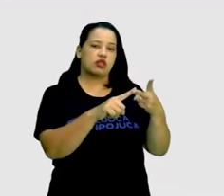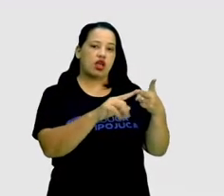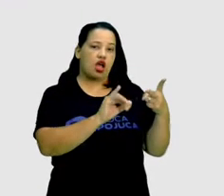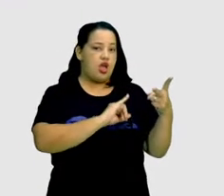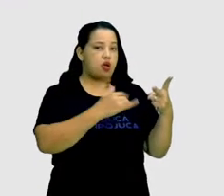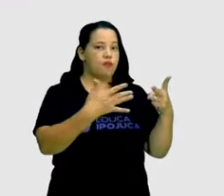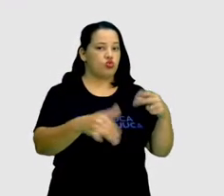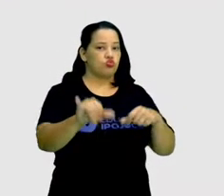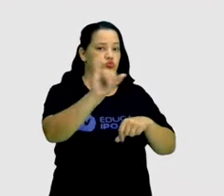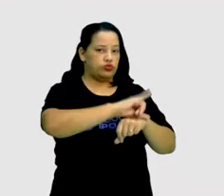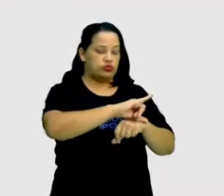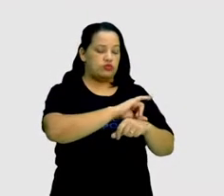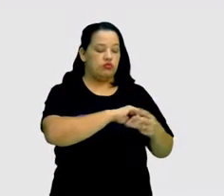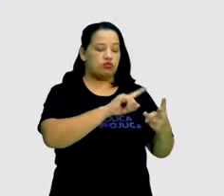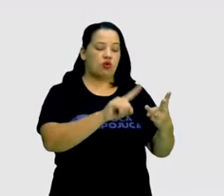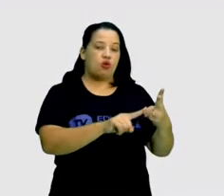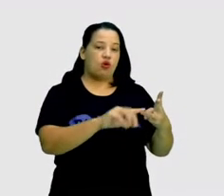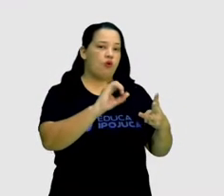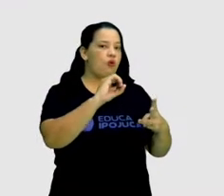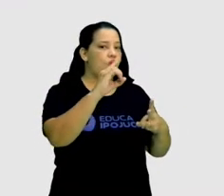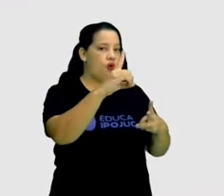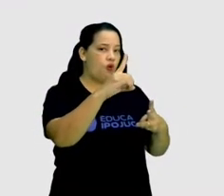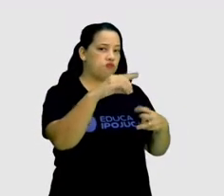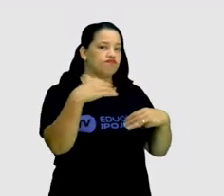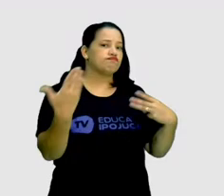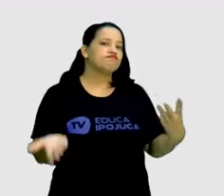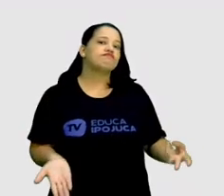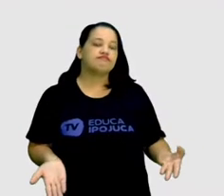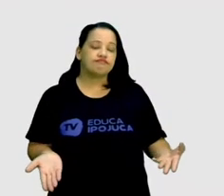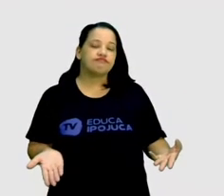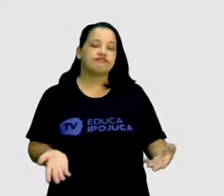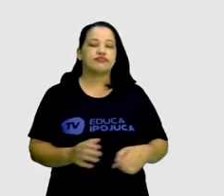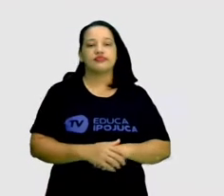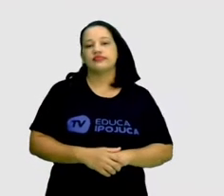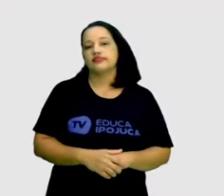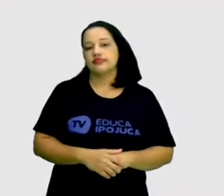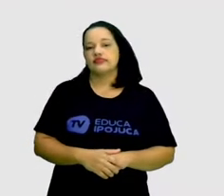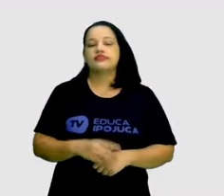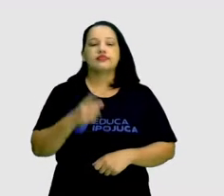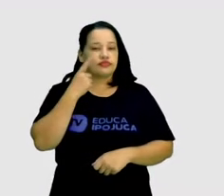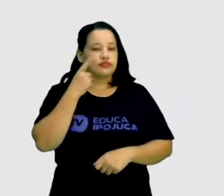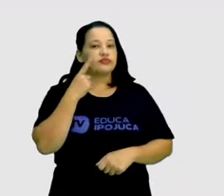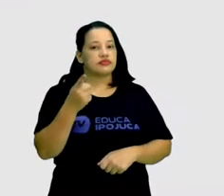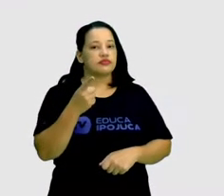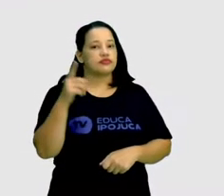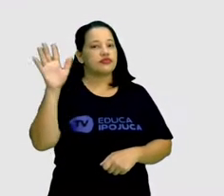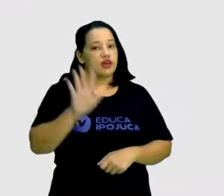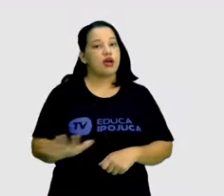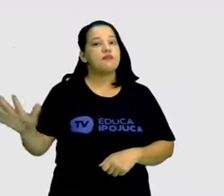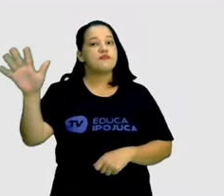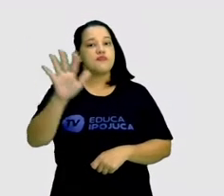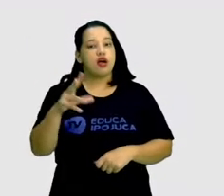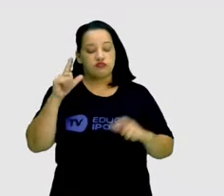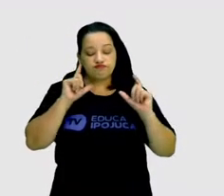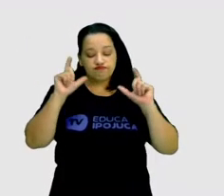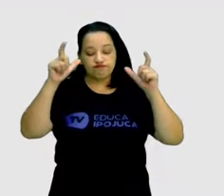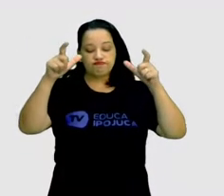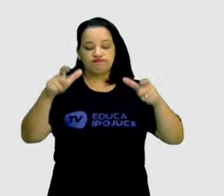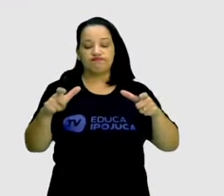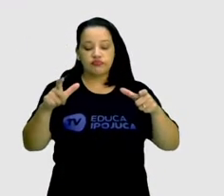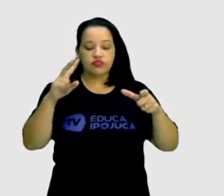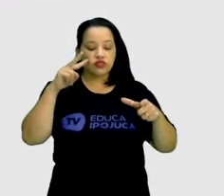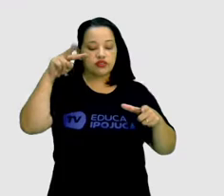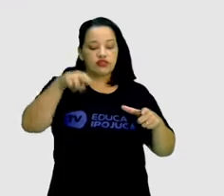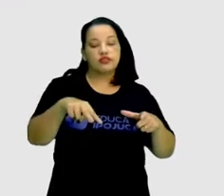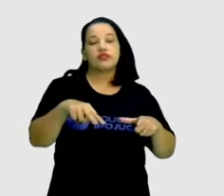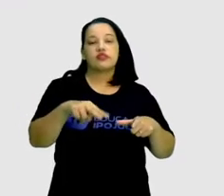Ipojuca Sede ou Nossa Senhora do Ó. Analise bem a imagem. A imagem vista de cima. Esta imagem